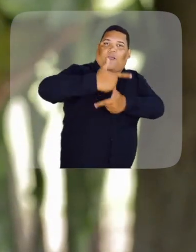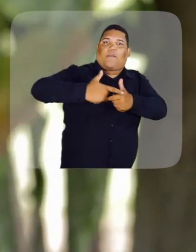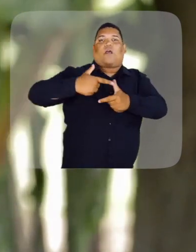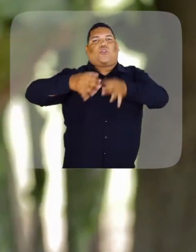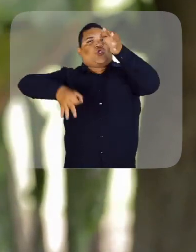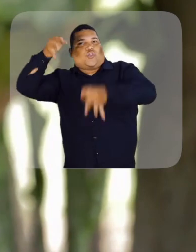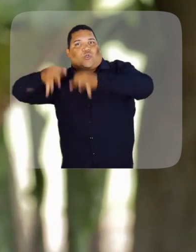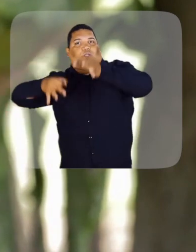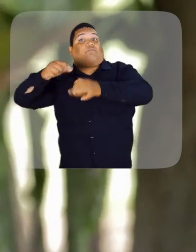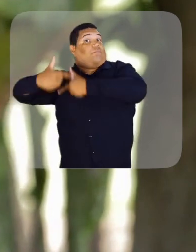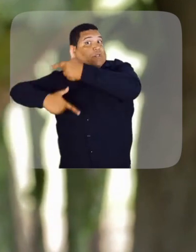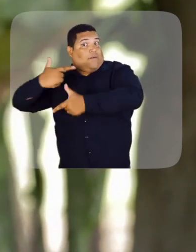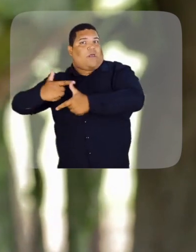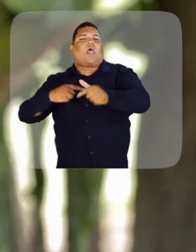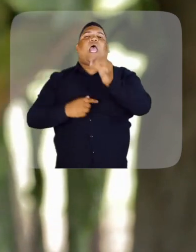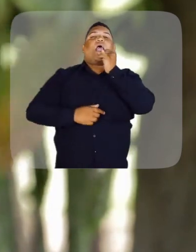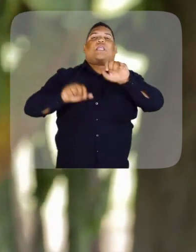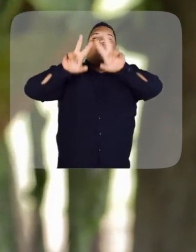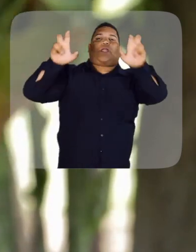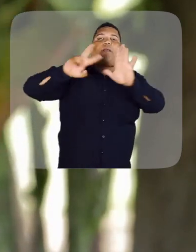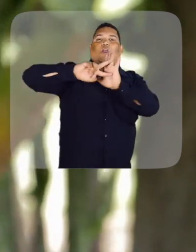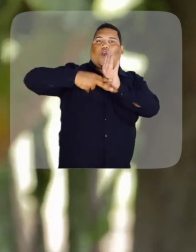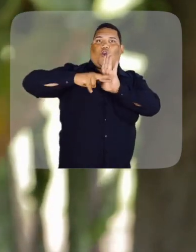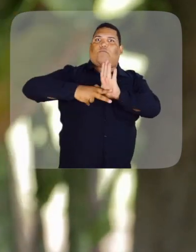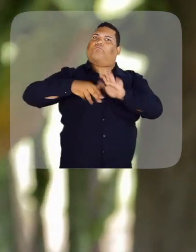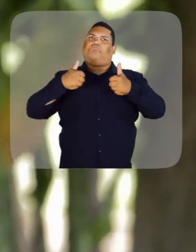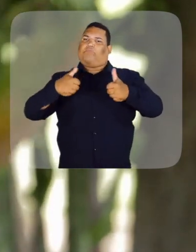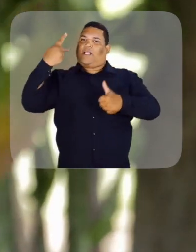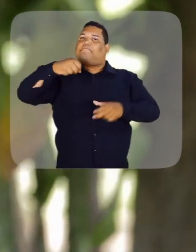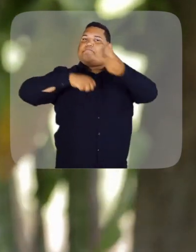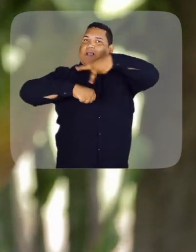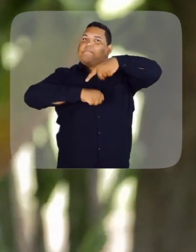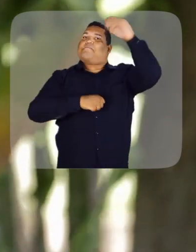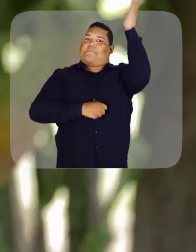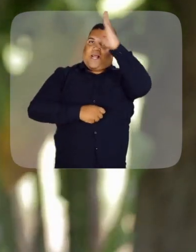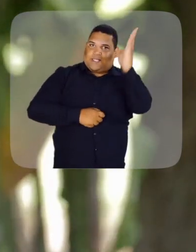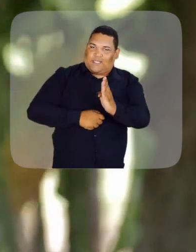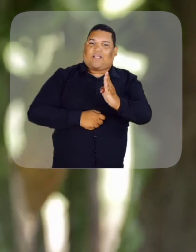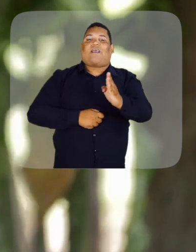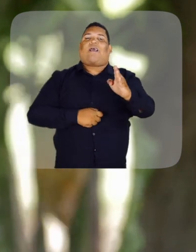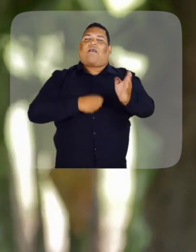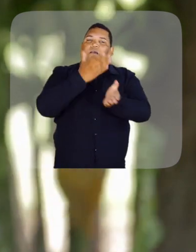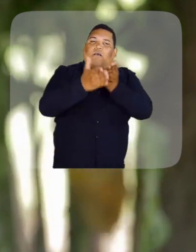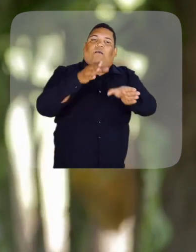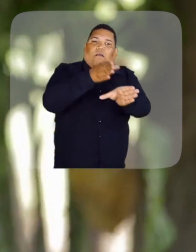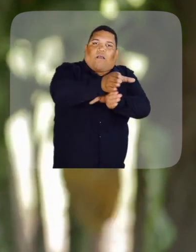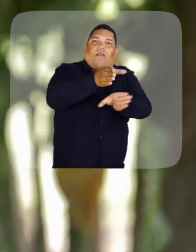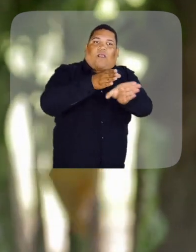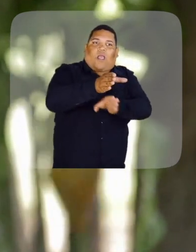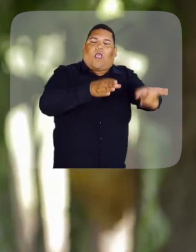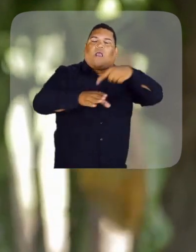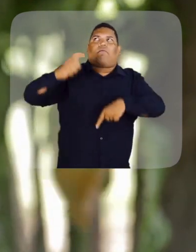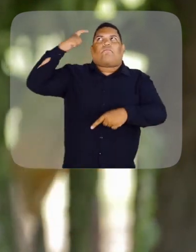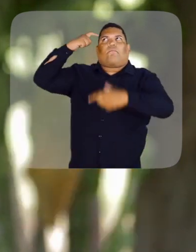contábil, jurídica, ensinando para eles alguns exemplos de cooperativas de sucesso no país e com essa instrução eles